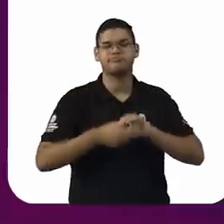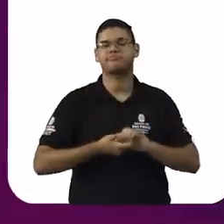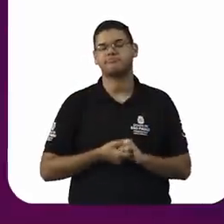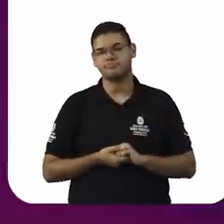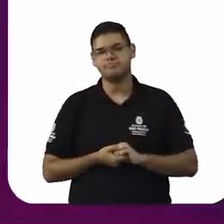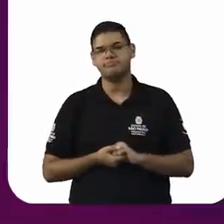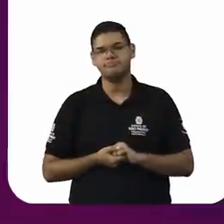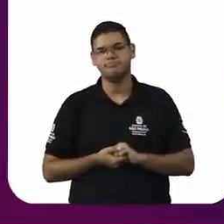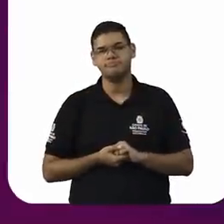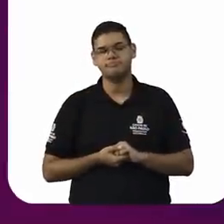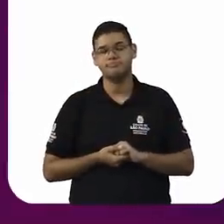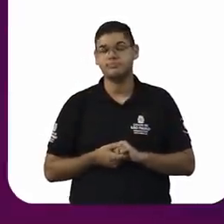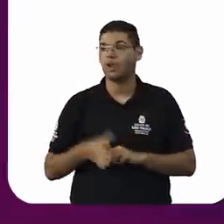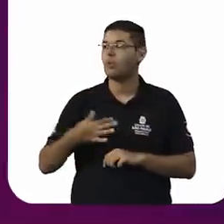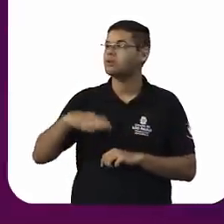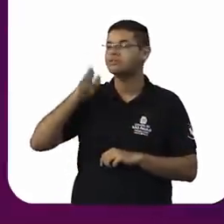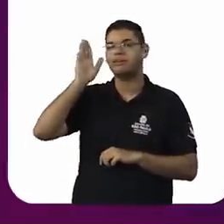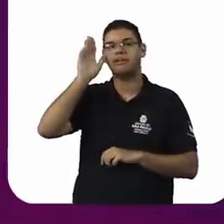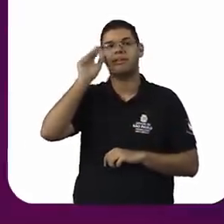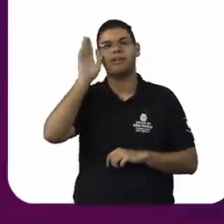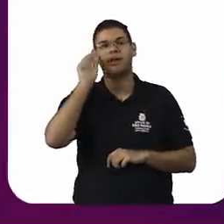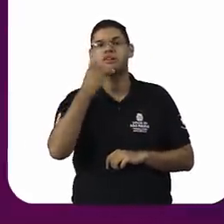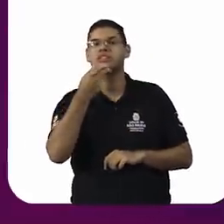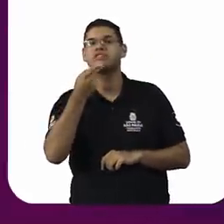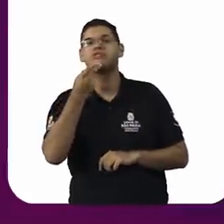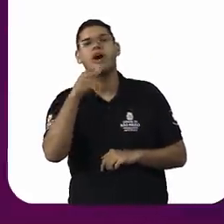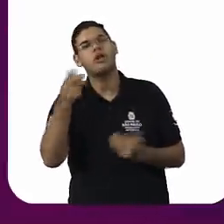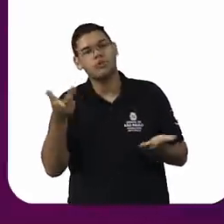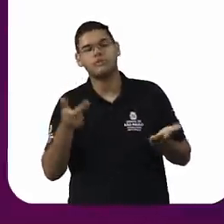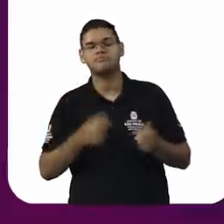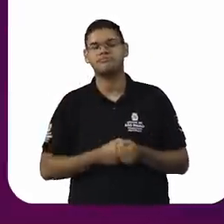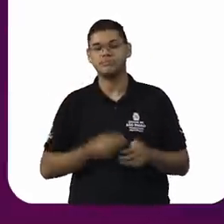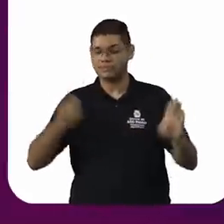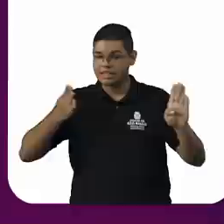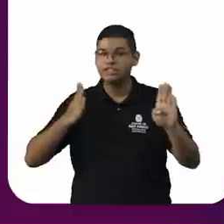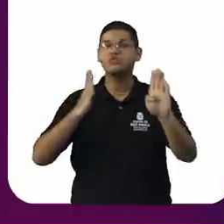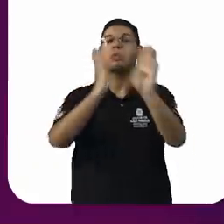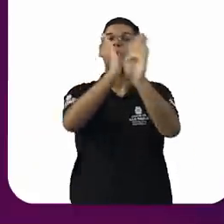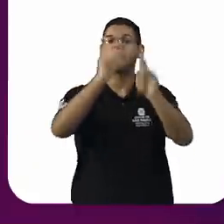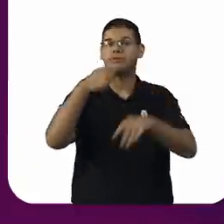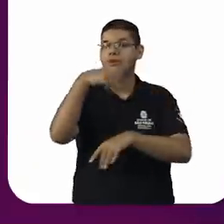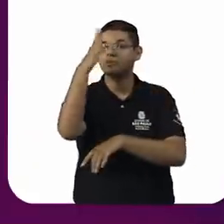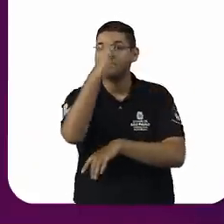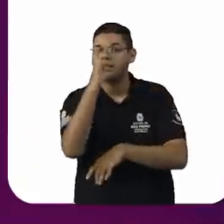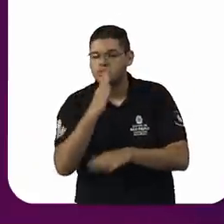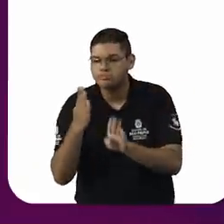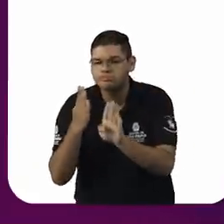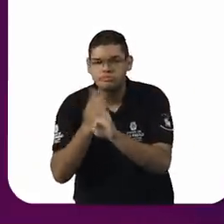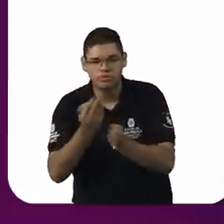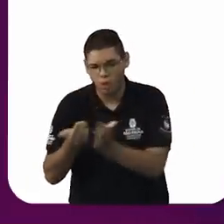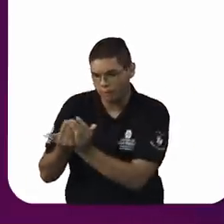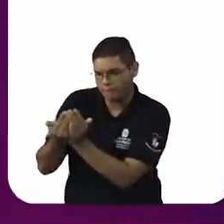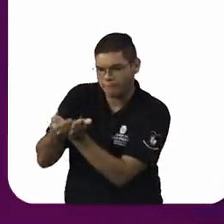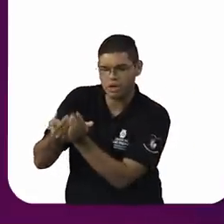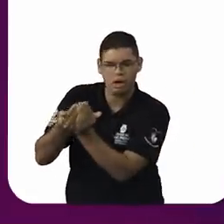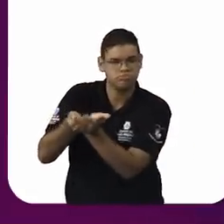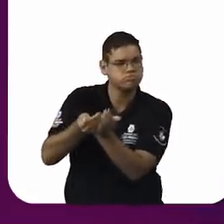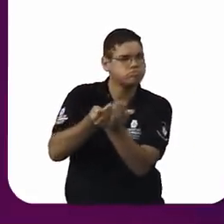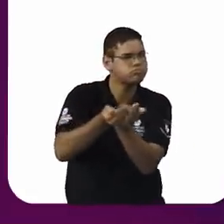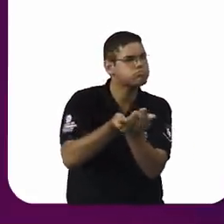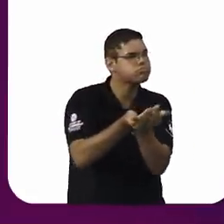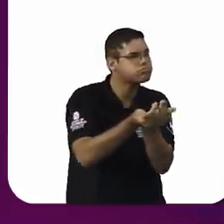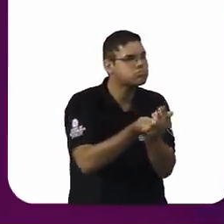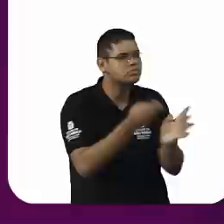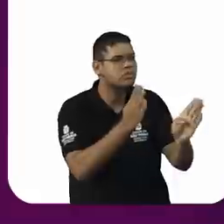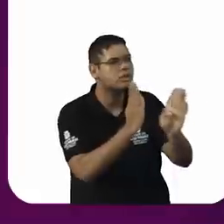Pai Sidney, que o senhor trouxe as origens, o descobrimento do Brasil, descobrimento, entre aspas, em que o